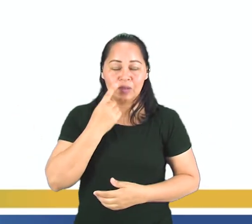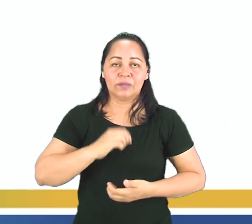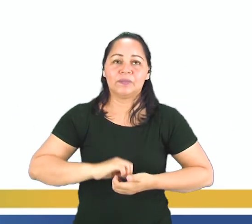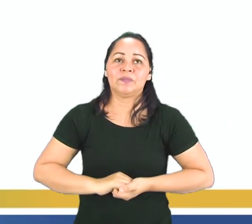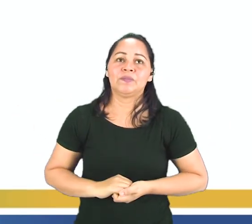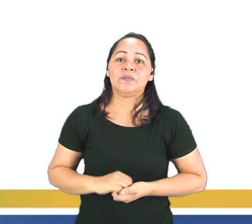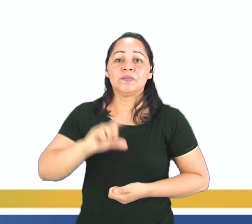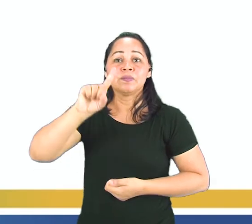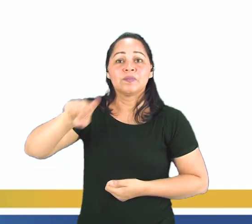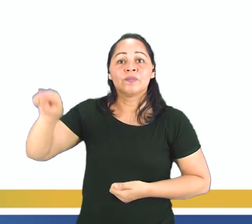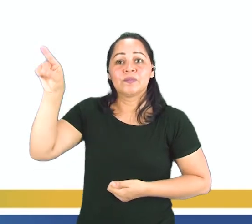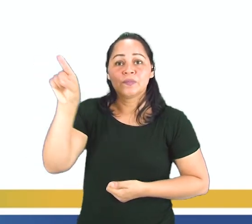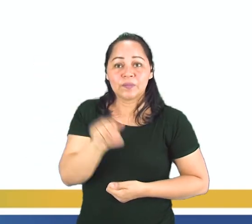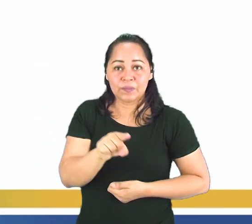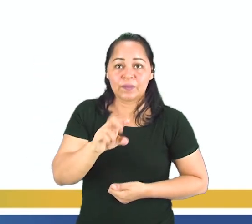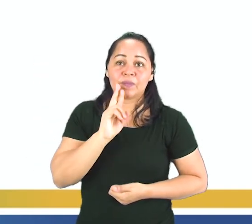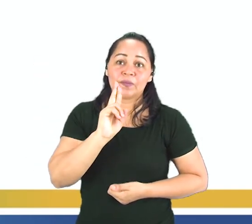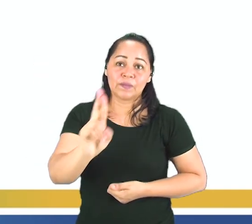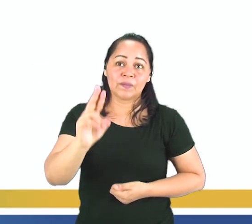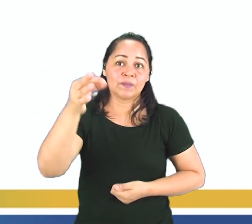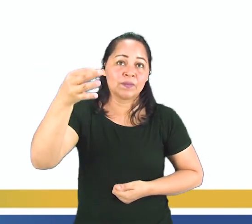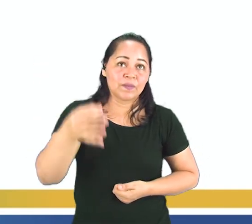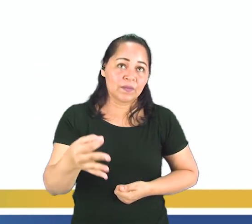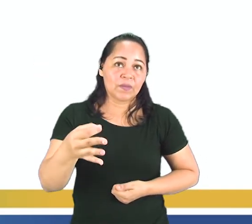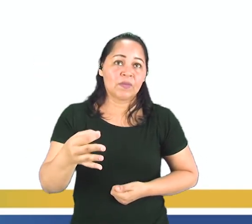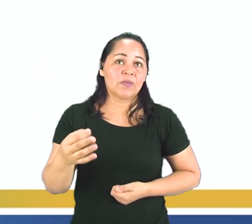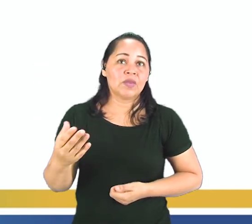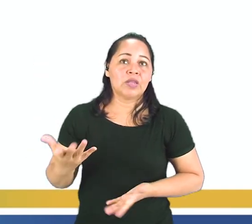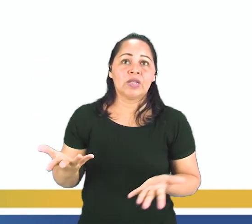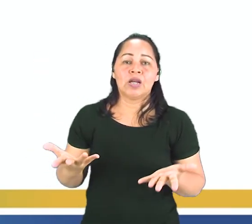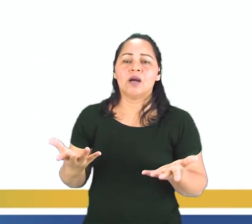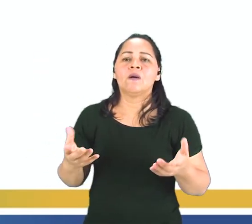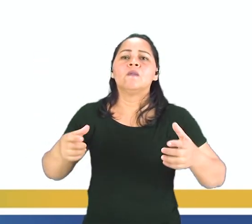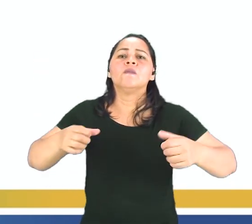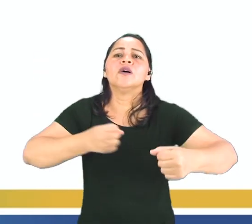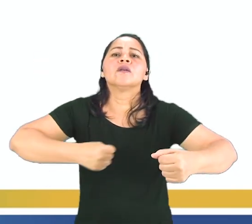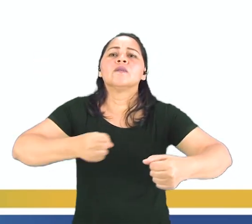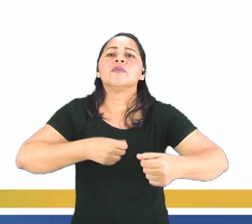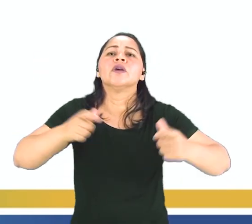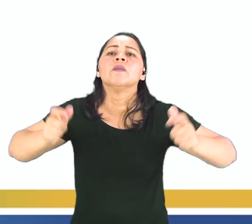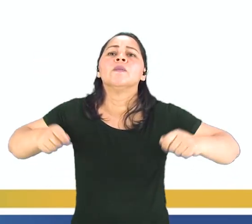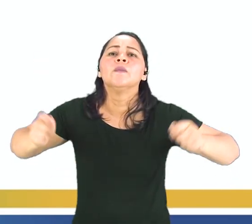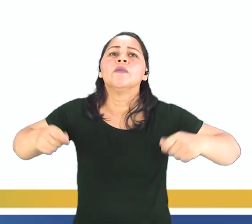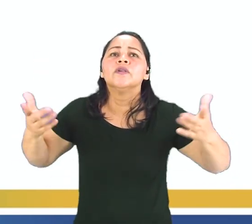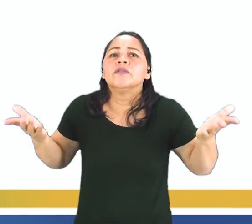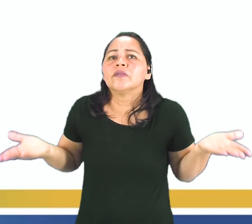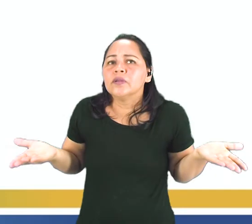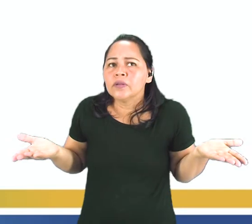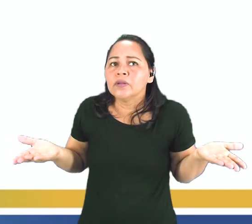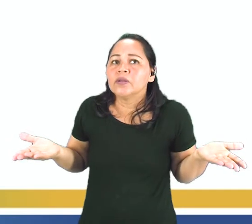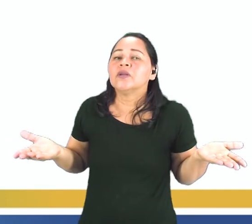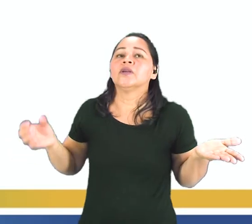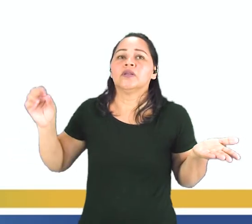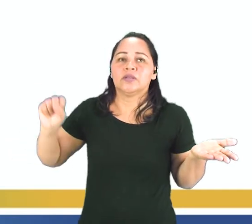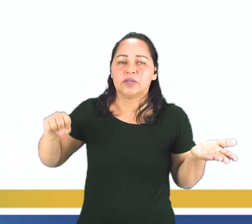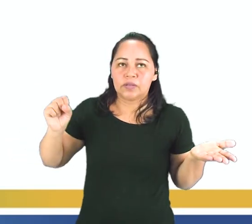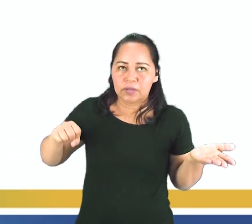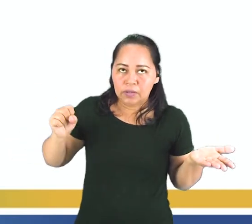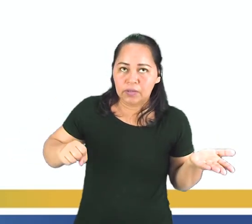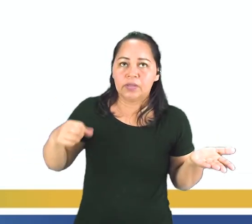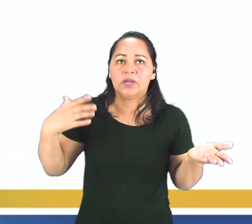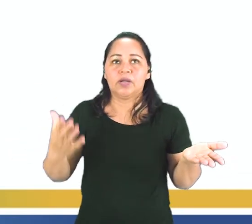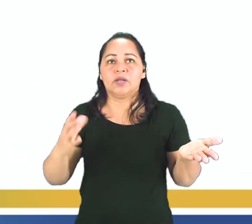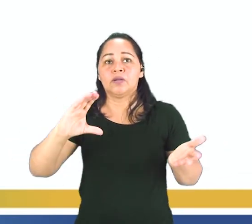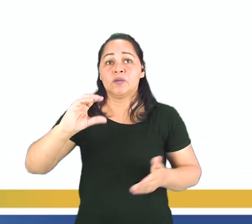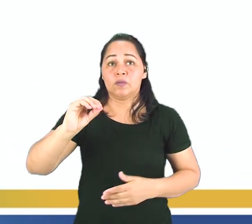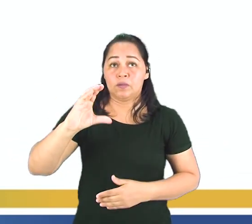Marca a opção correta. Onde posso fazer comida? Bueno. Eu posso fazer comida na cozinha? Sim. Utilizando